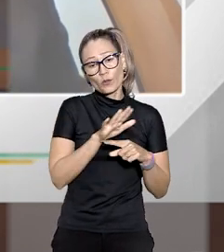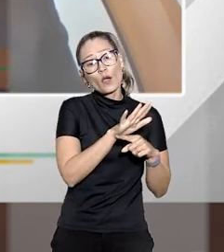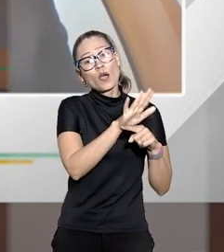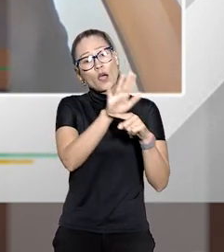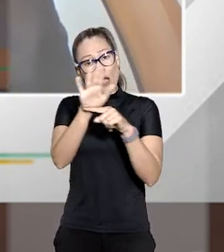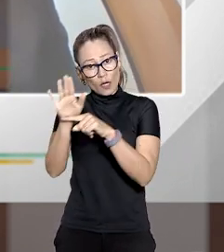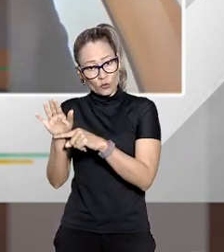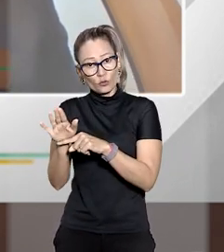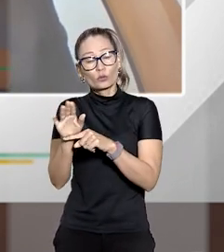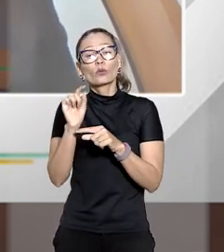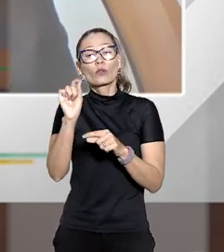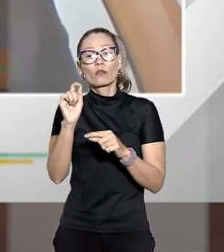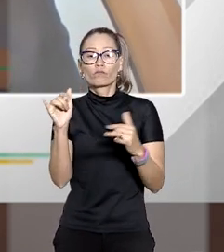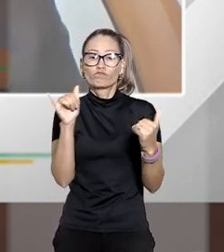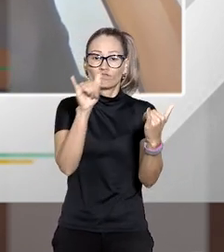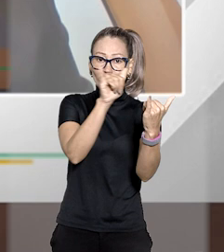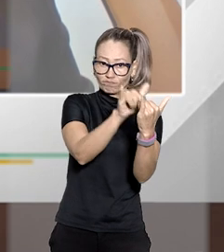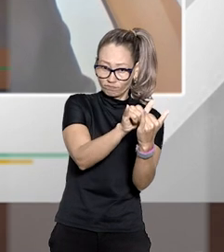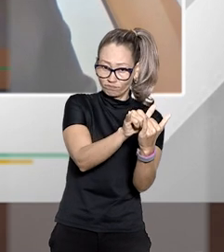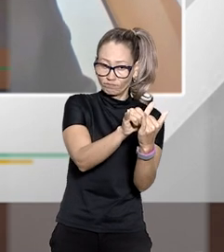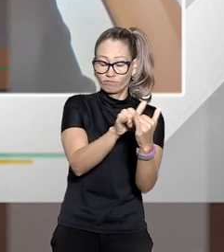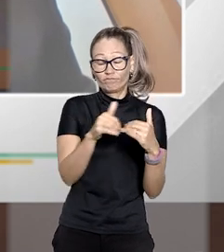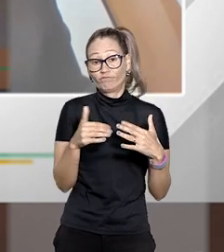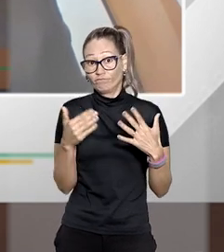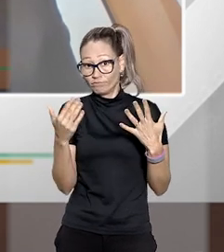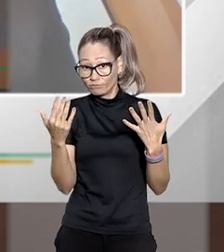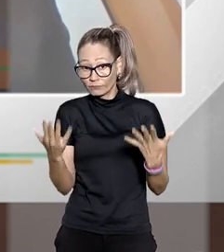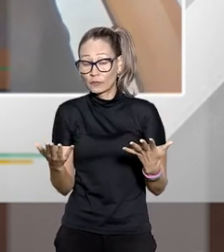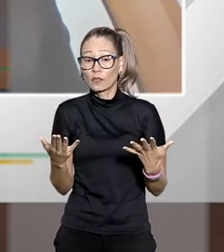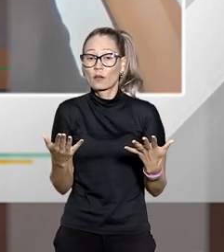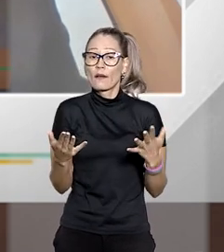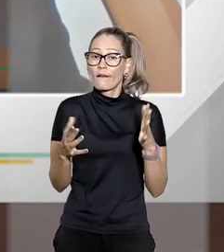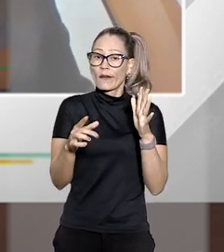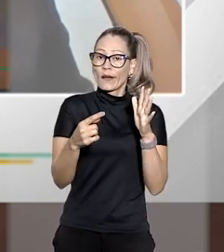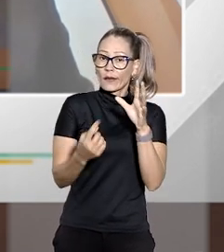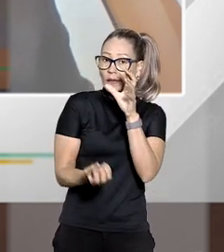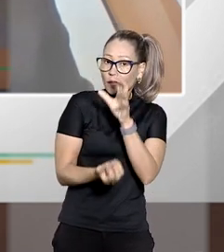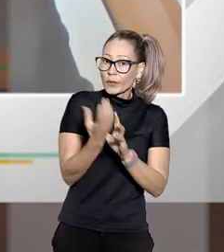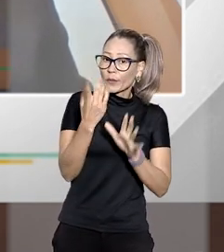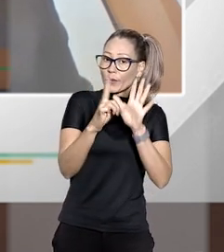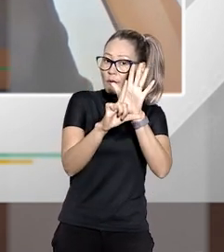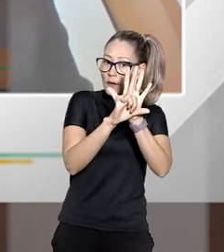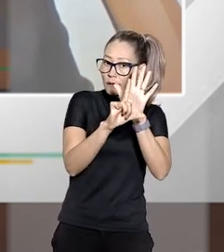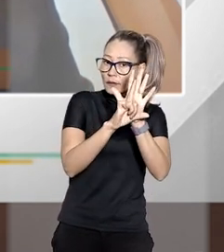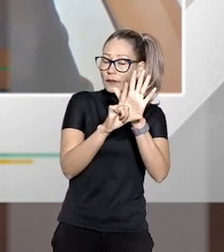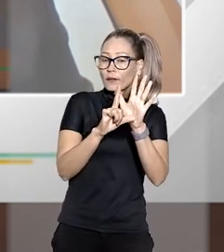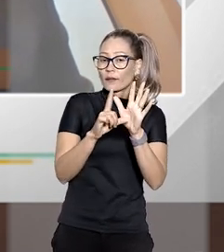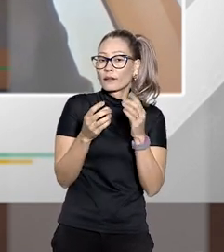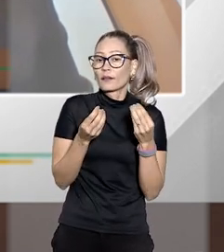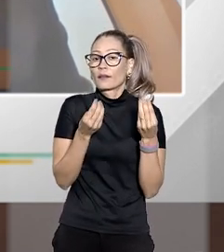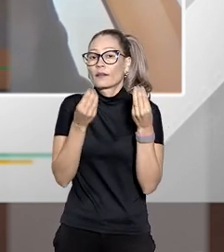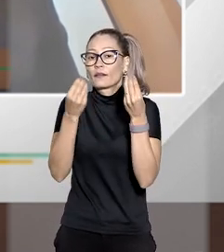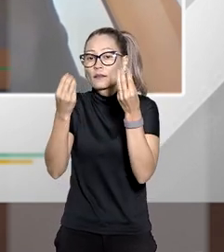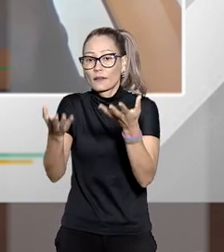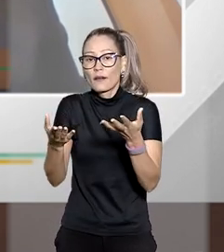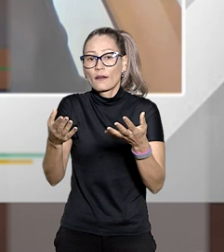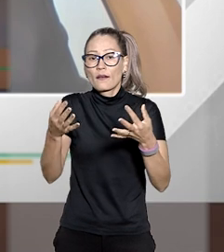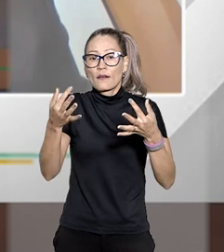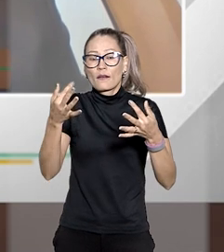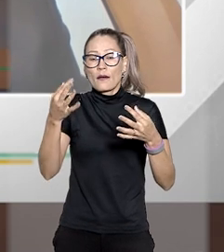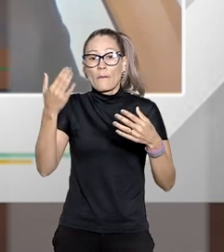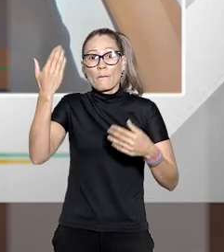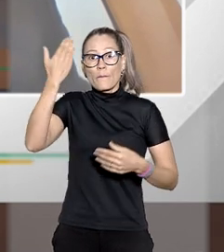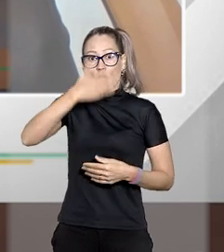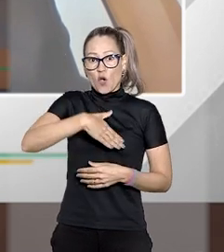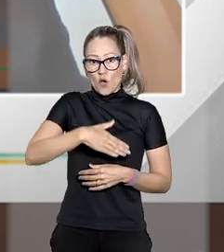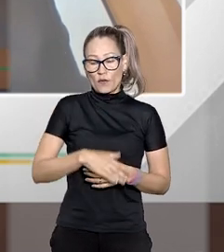ajudar na futura conciliação né então acho que até por isso o legislador quis dar essa possibilidade da antecipação da prova